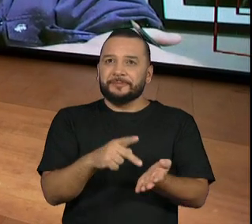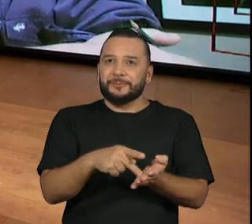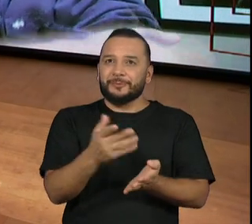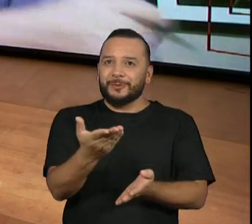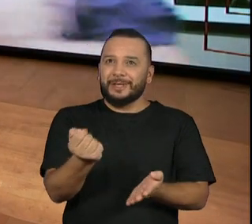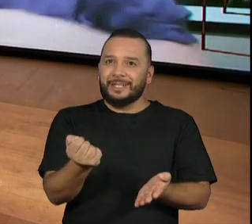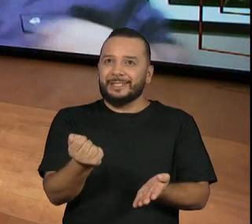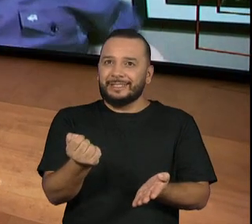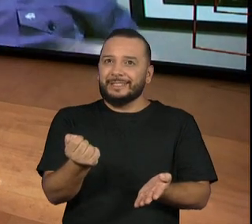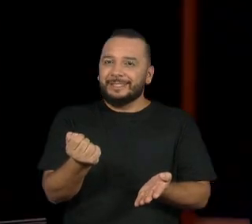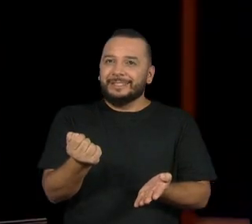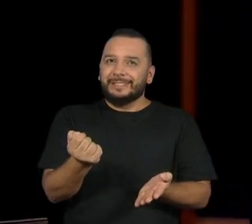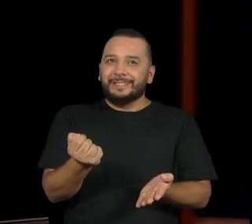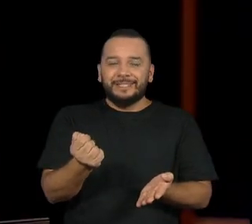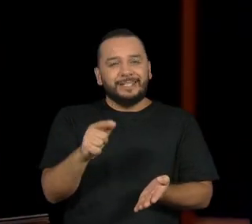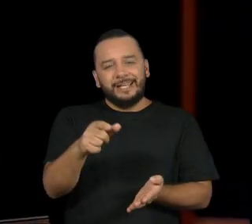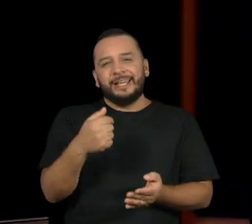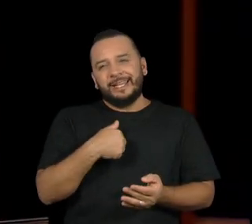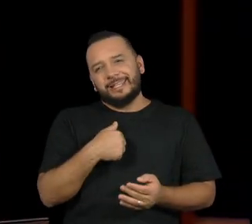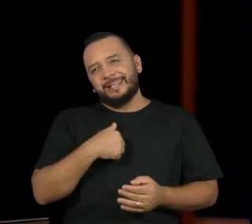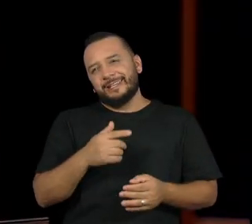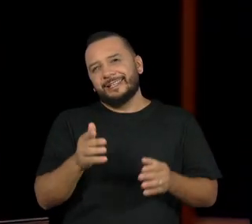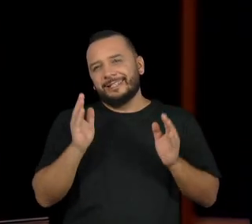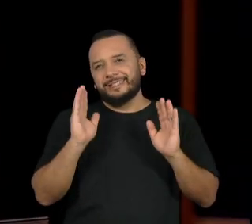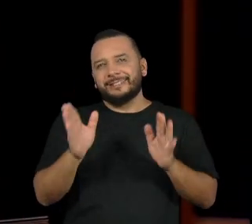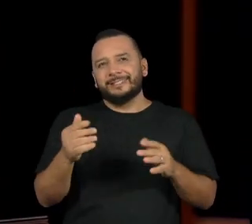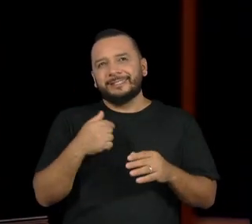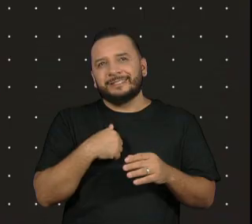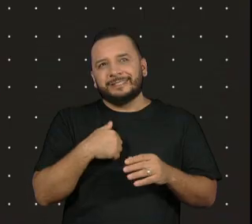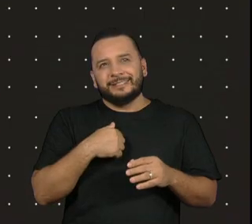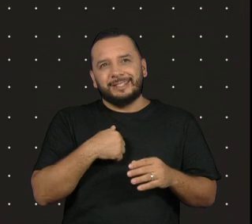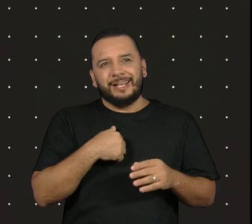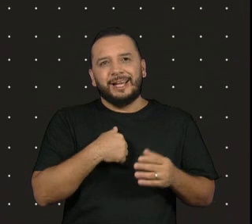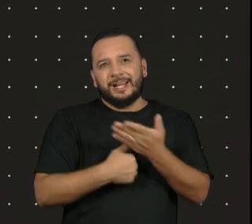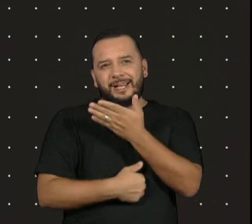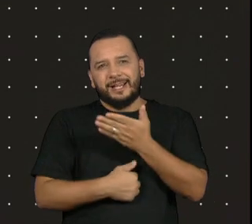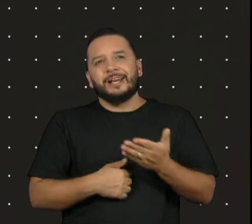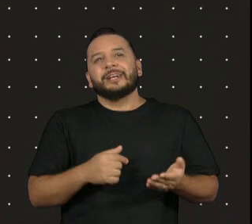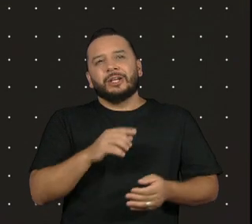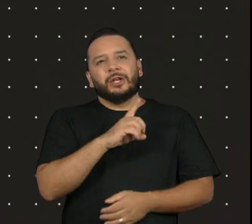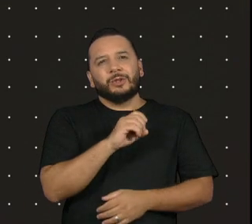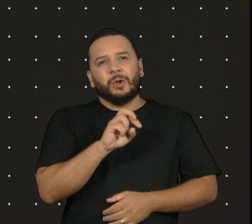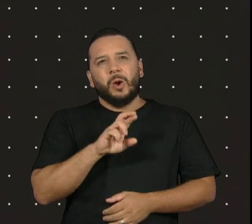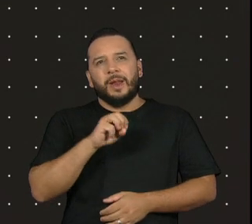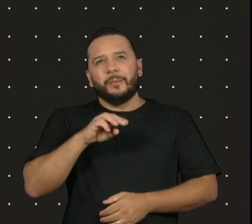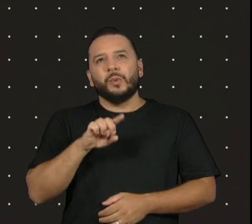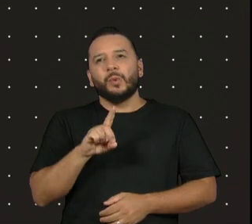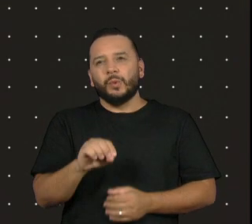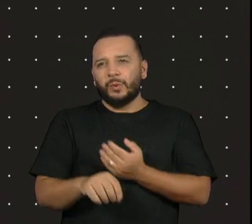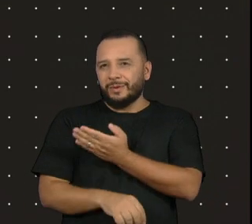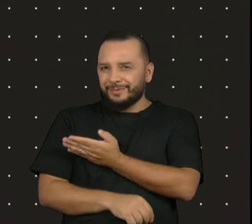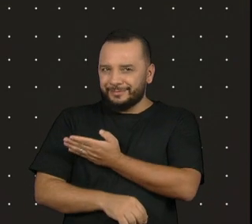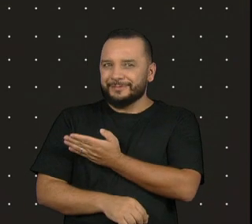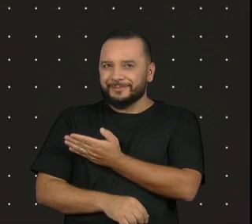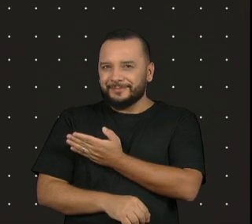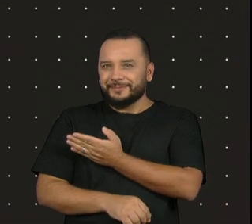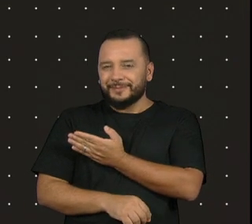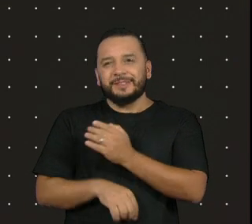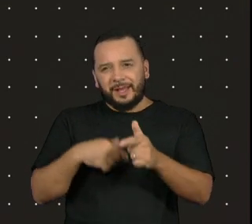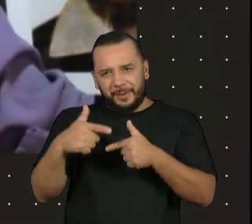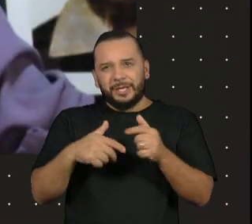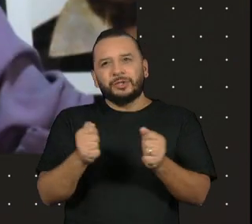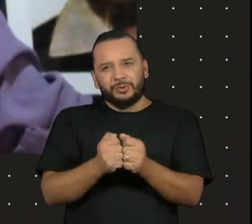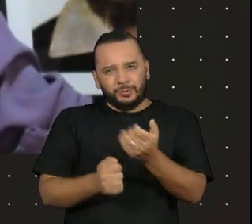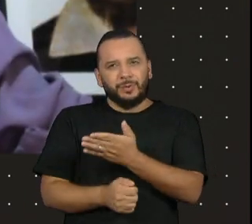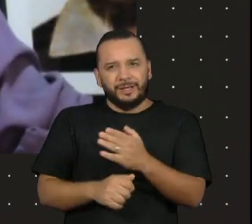e aquele lá que ele fez em Paraná-Piacapo que era lindo. Doramundo. Doramundo, é. E fizemos uma outra